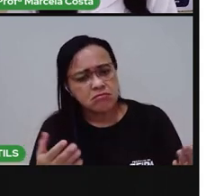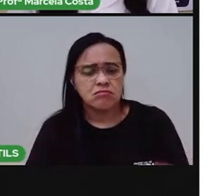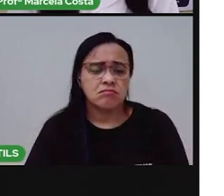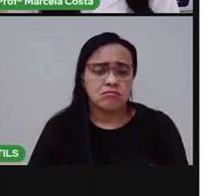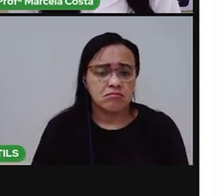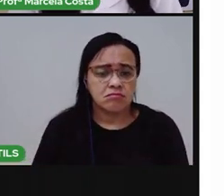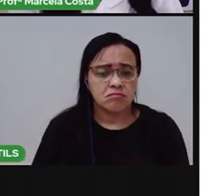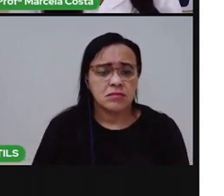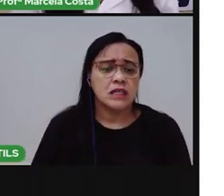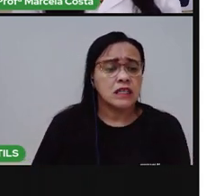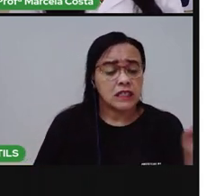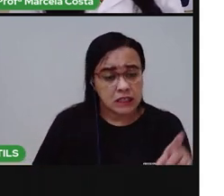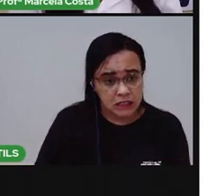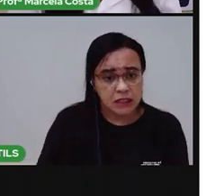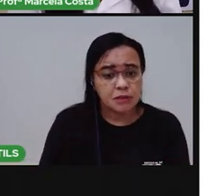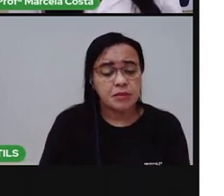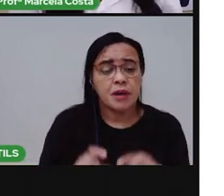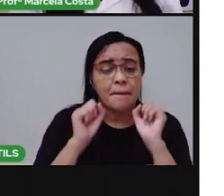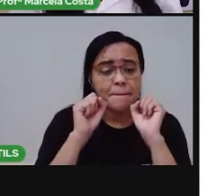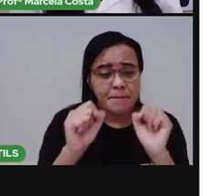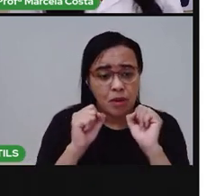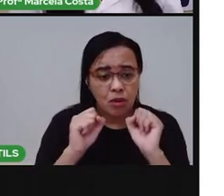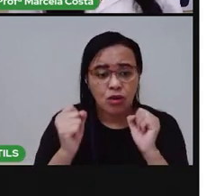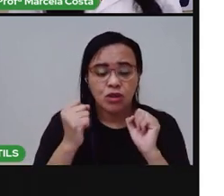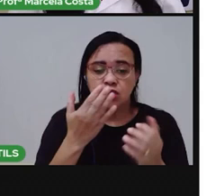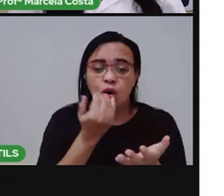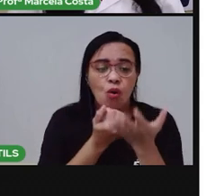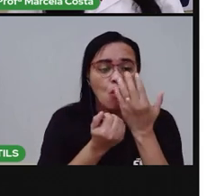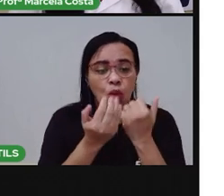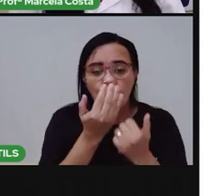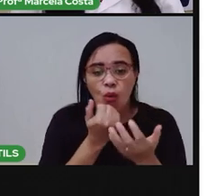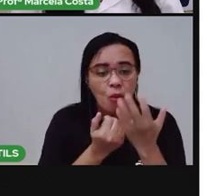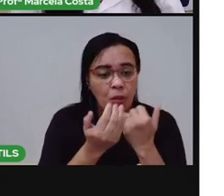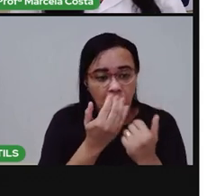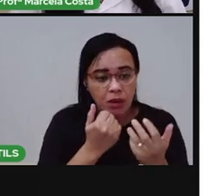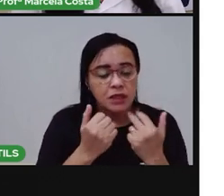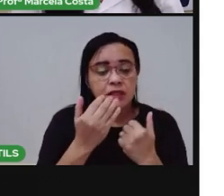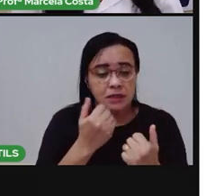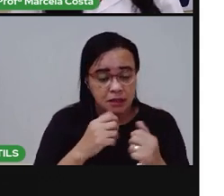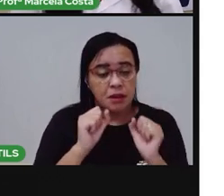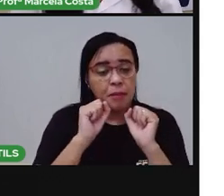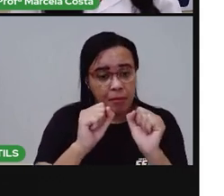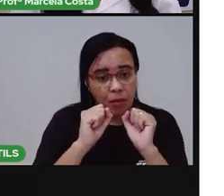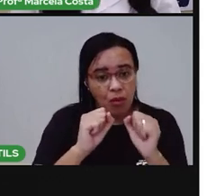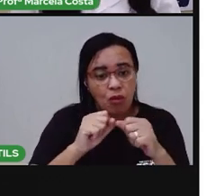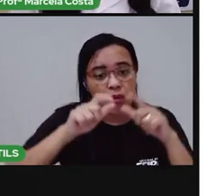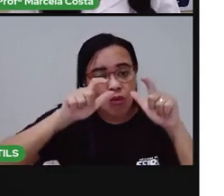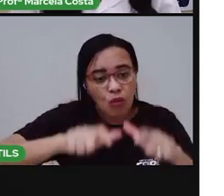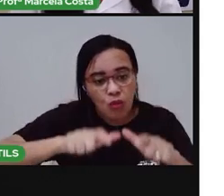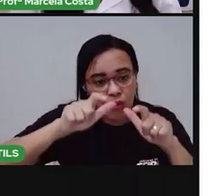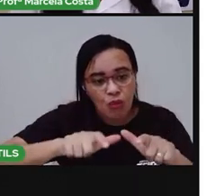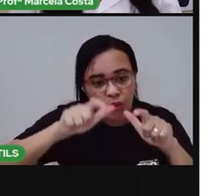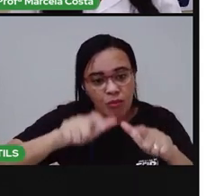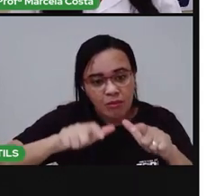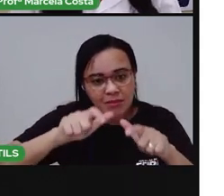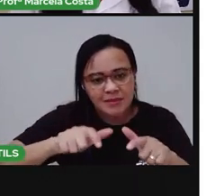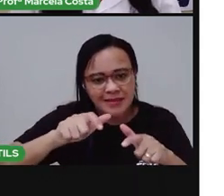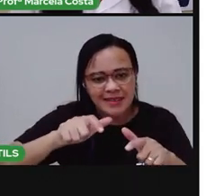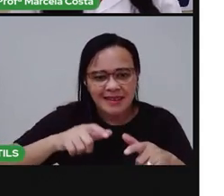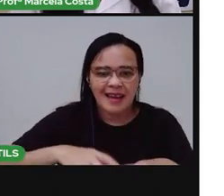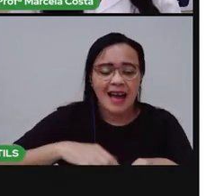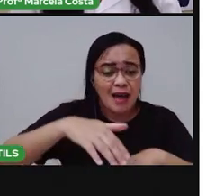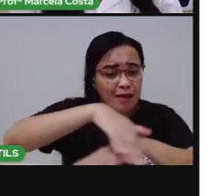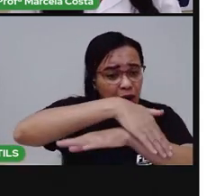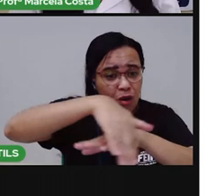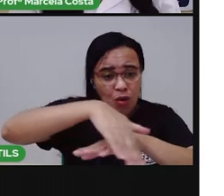puder, você pode colocar ração no recipiente aí na frente da